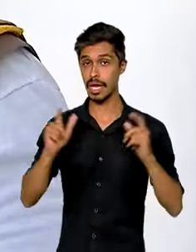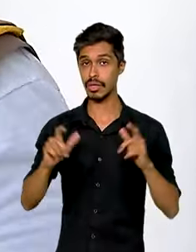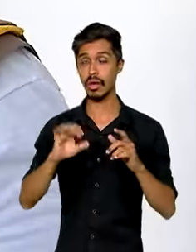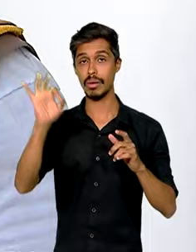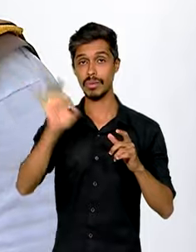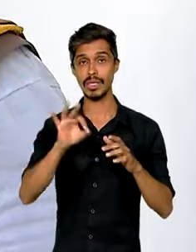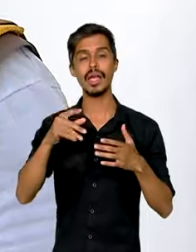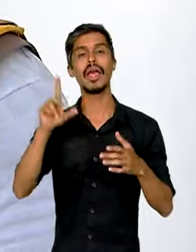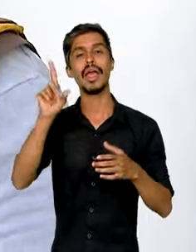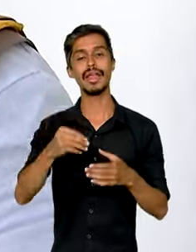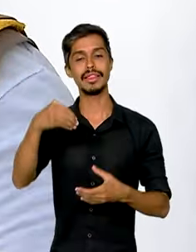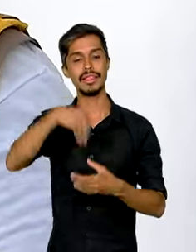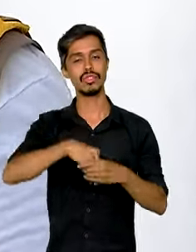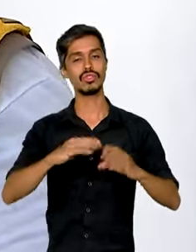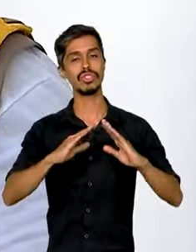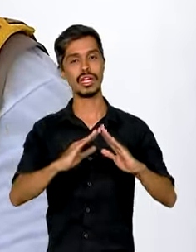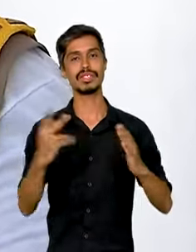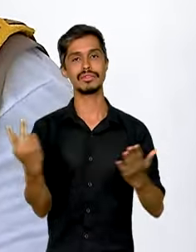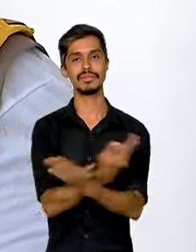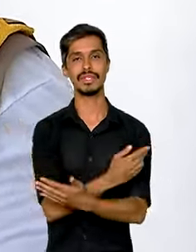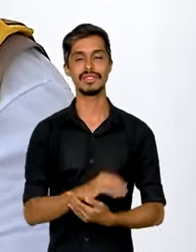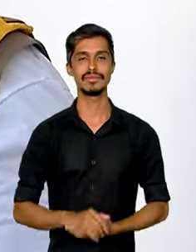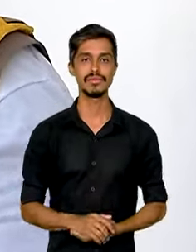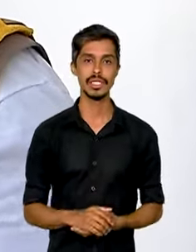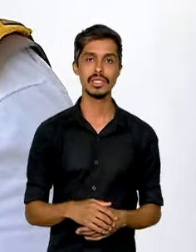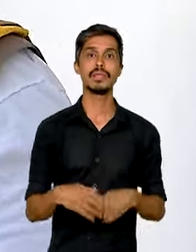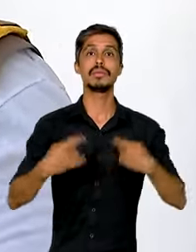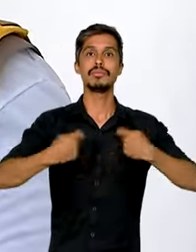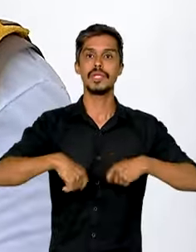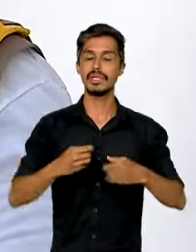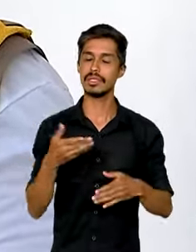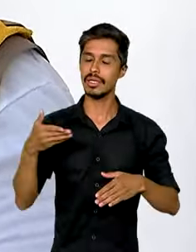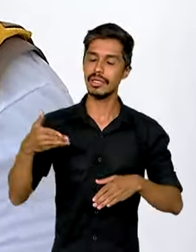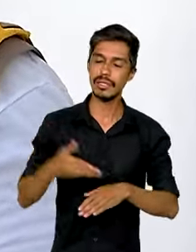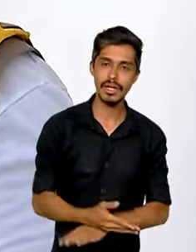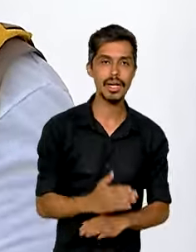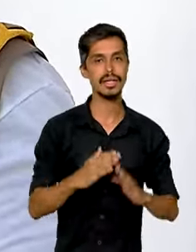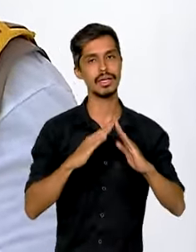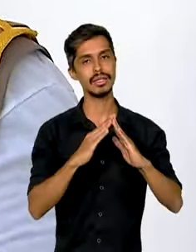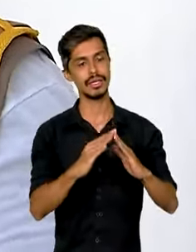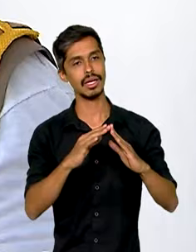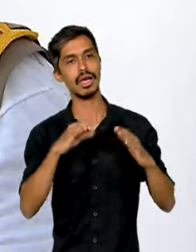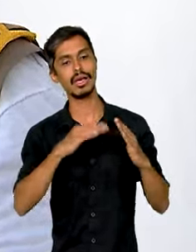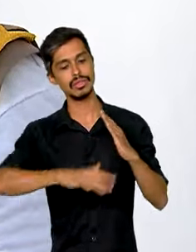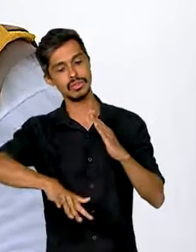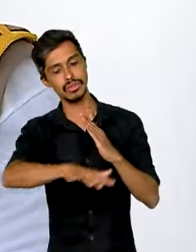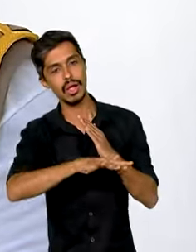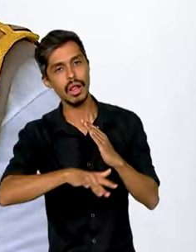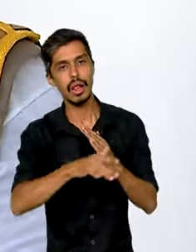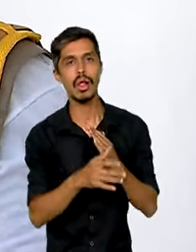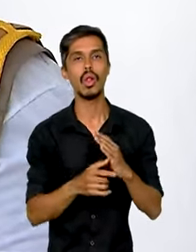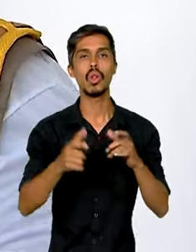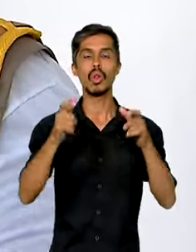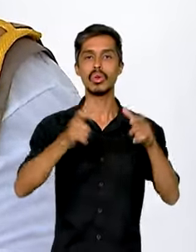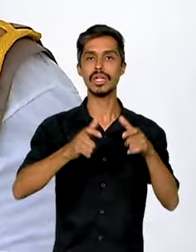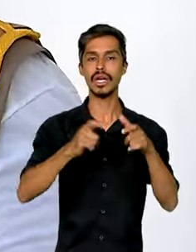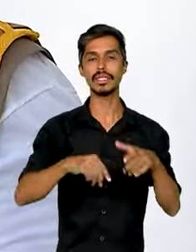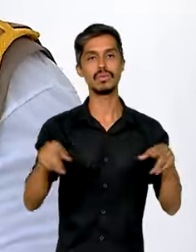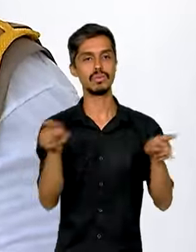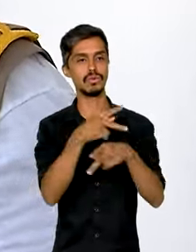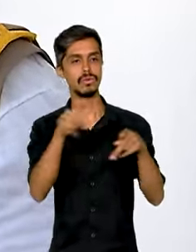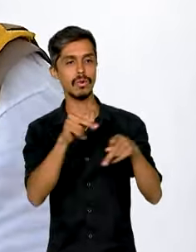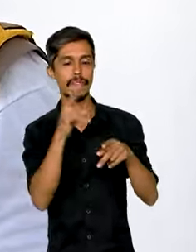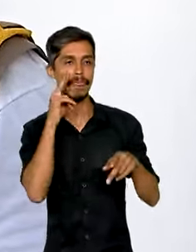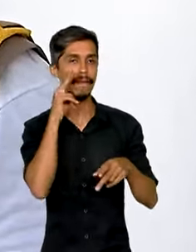intradomiciliar. Então a gente precisa adentrar o imóvel, quintal, poços de ventilação e